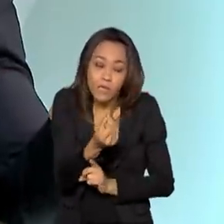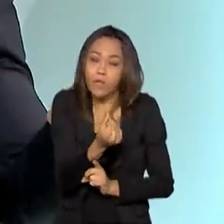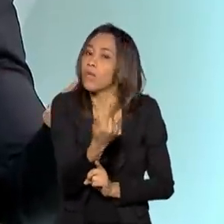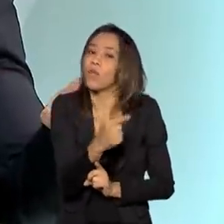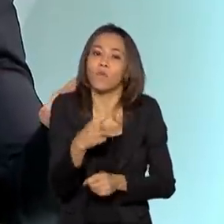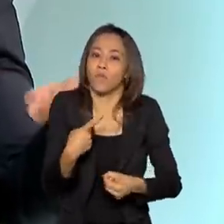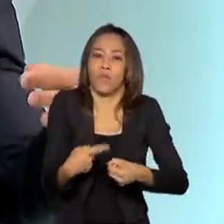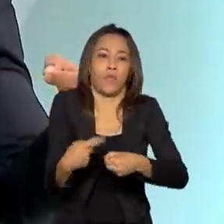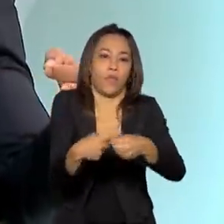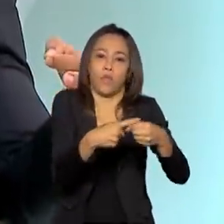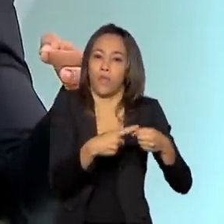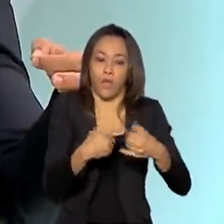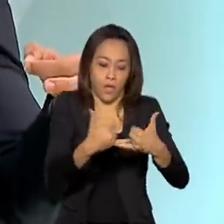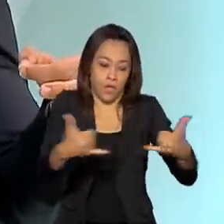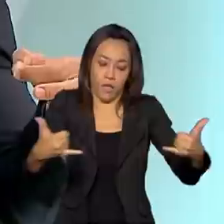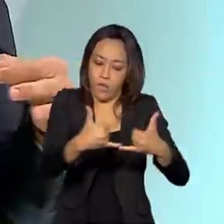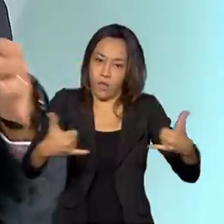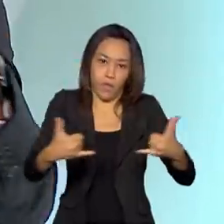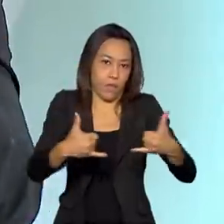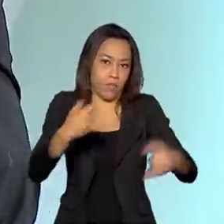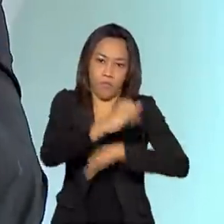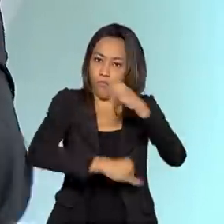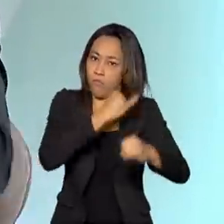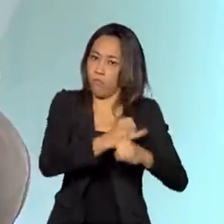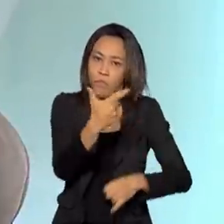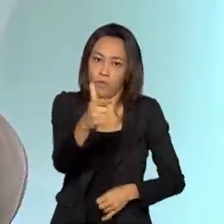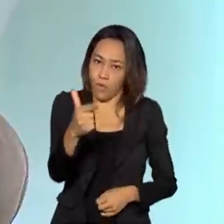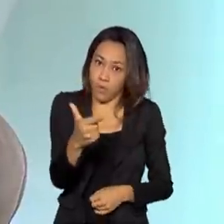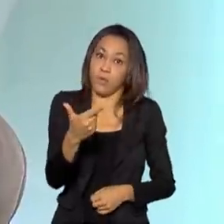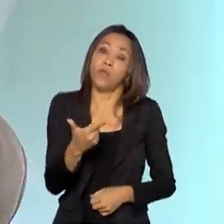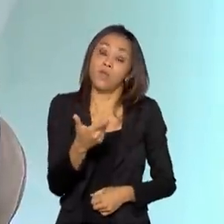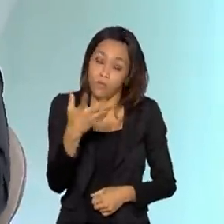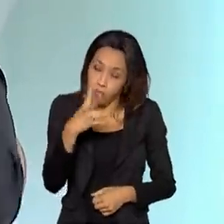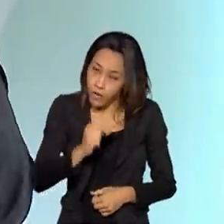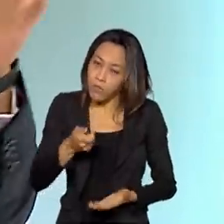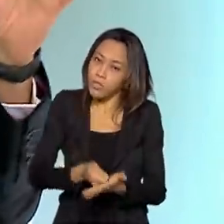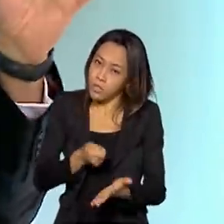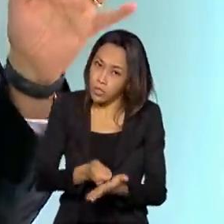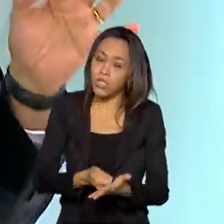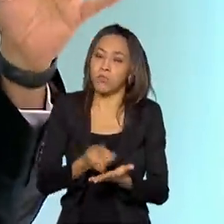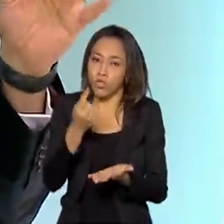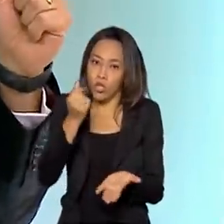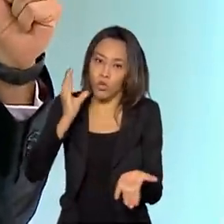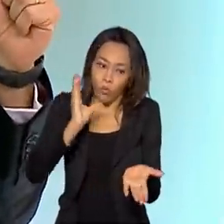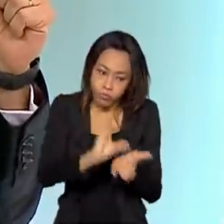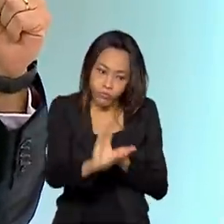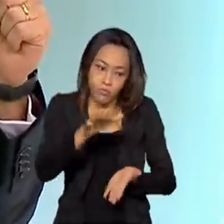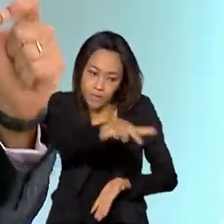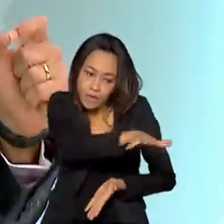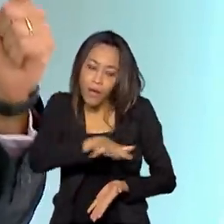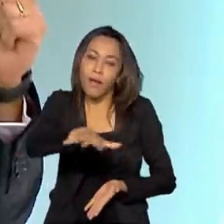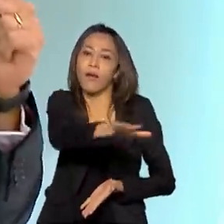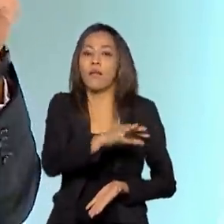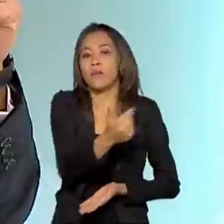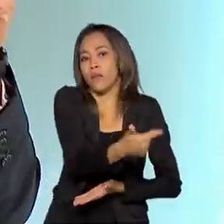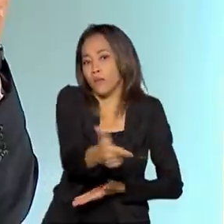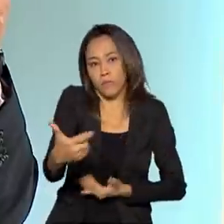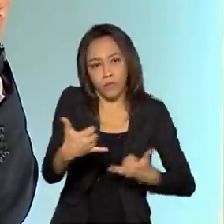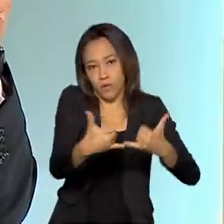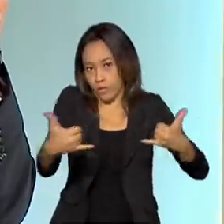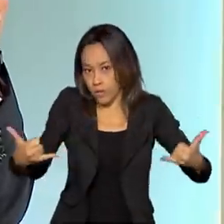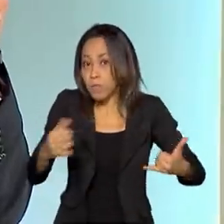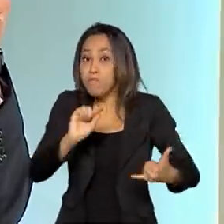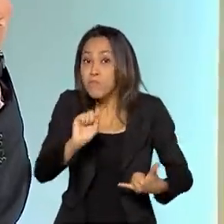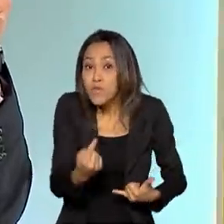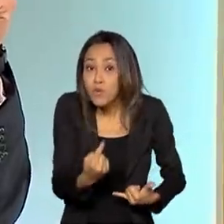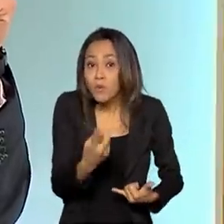até a sede do município. Isso é fundamental. Então, gente vai também exigir investimentos em fibra na sede de grande parte desses